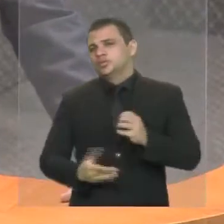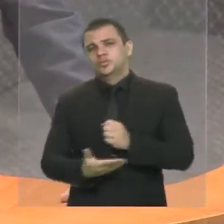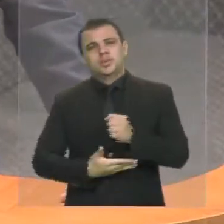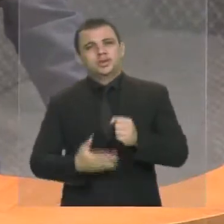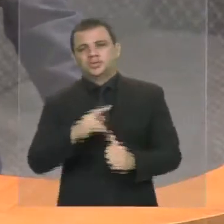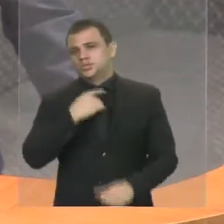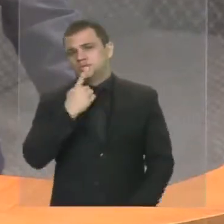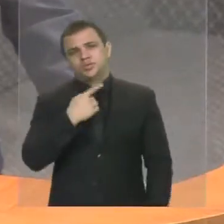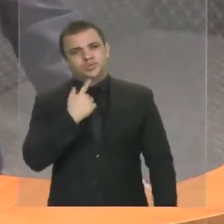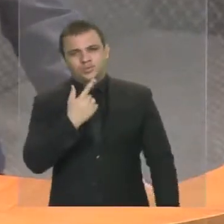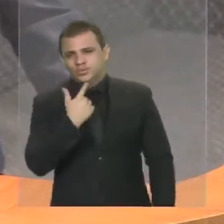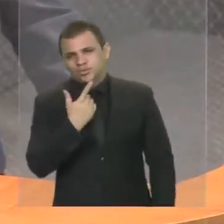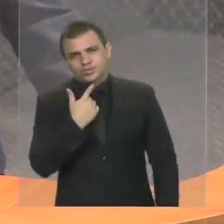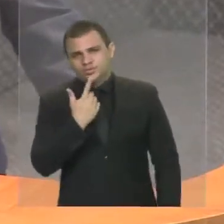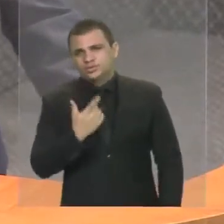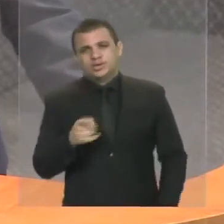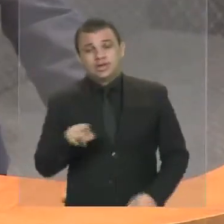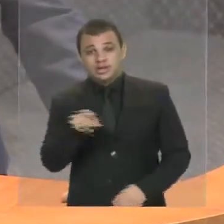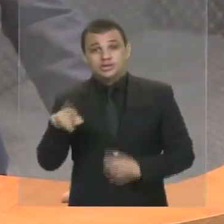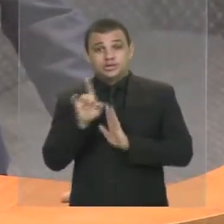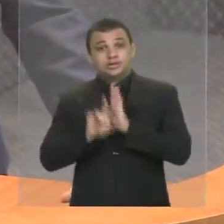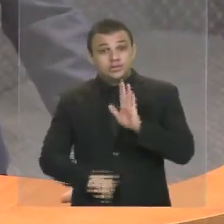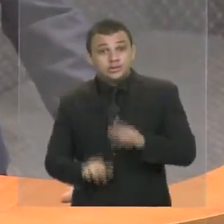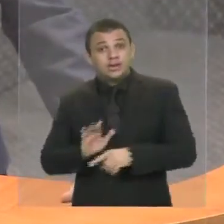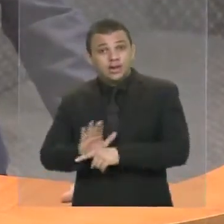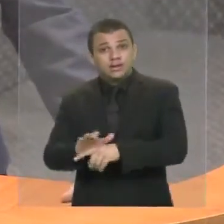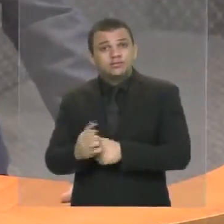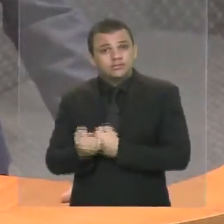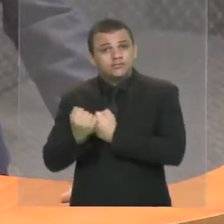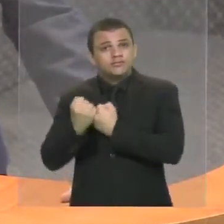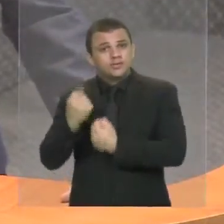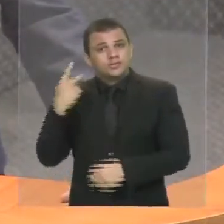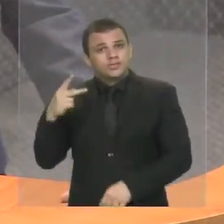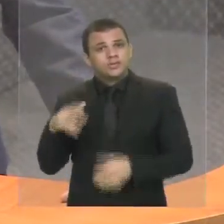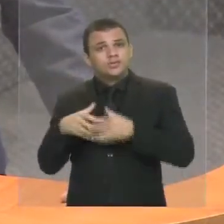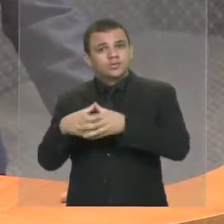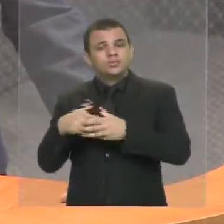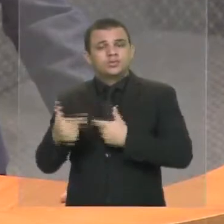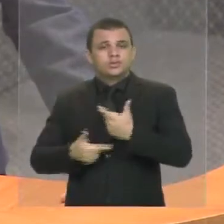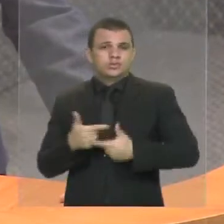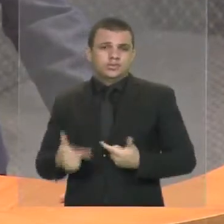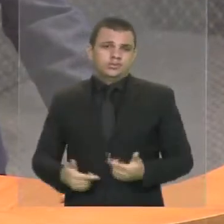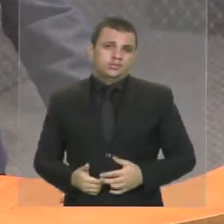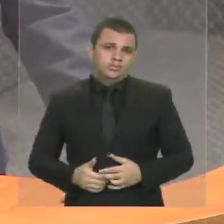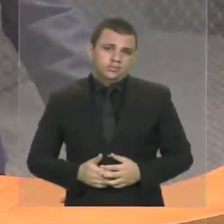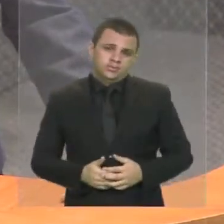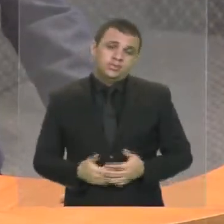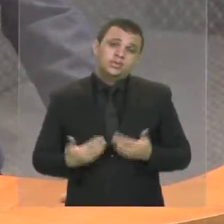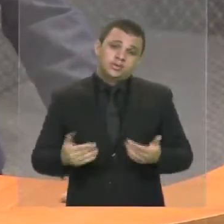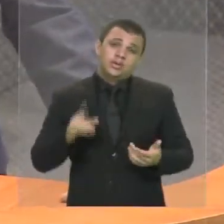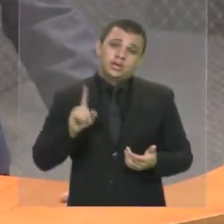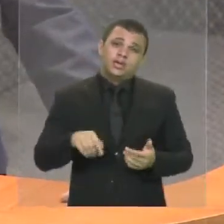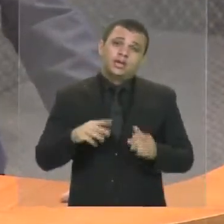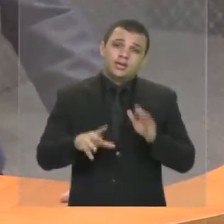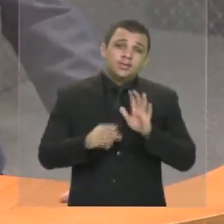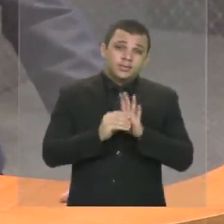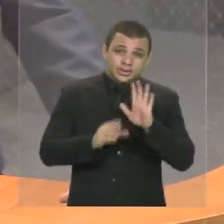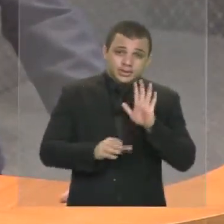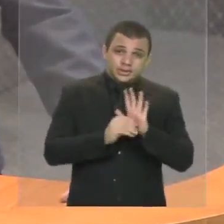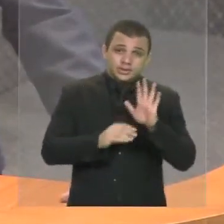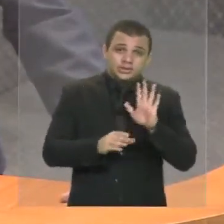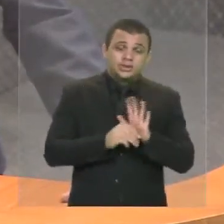sustentam a classe trabalhadora nesse país. Portanto, são medidas que visam atacar